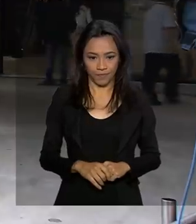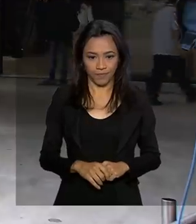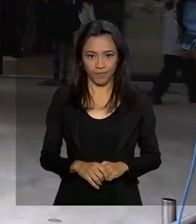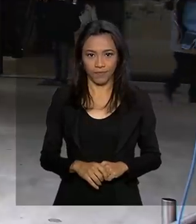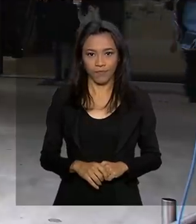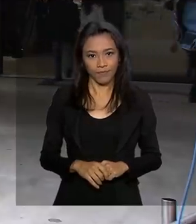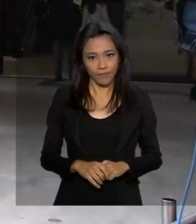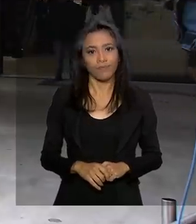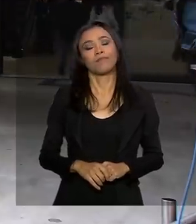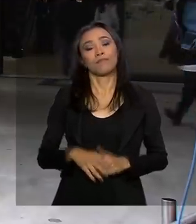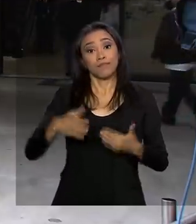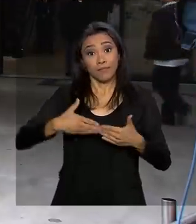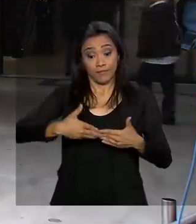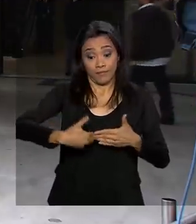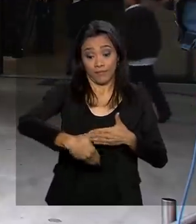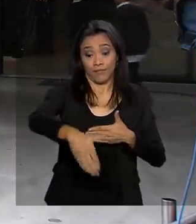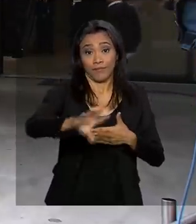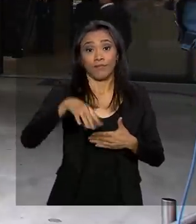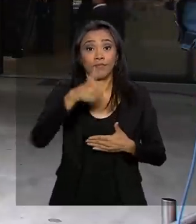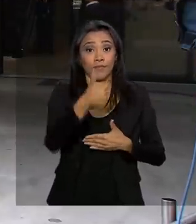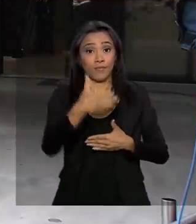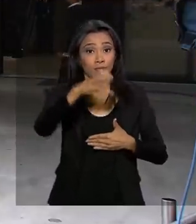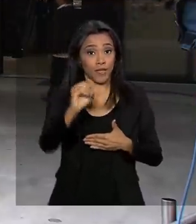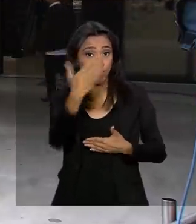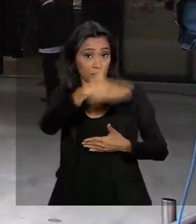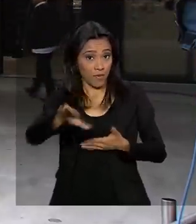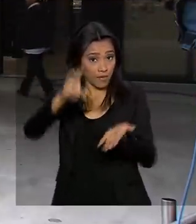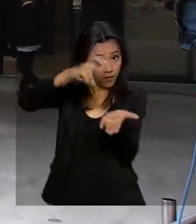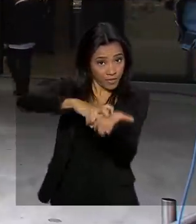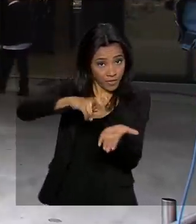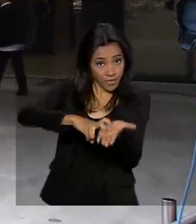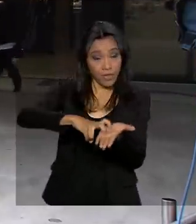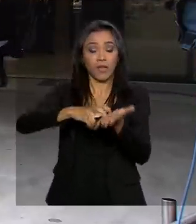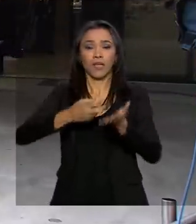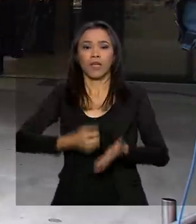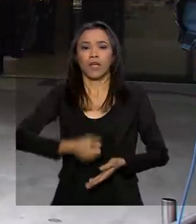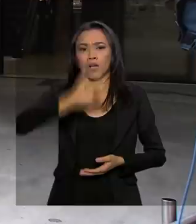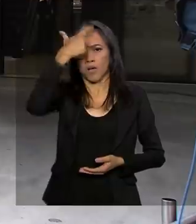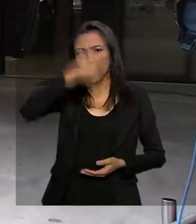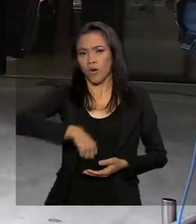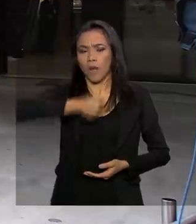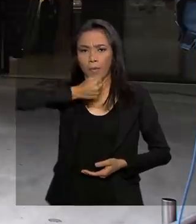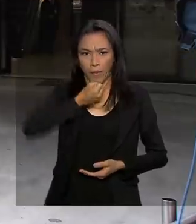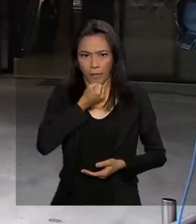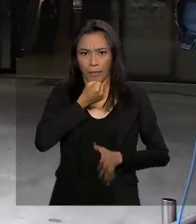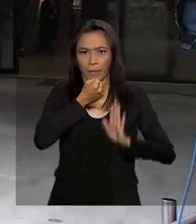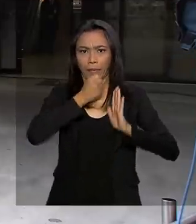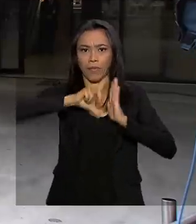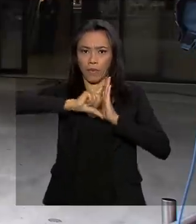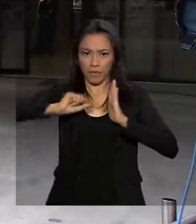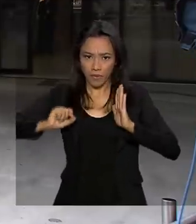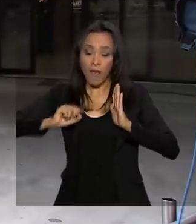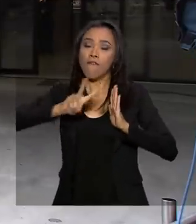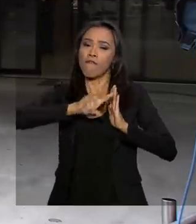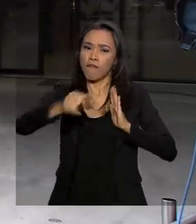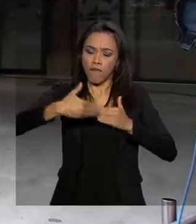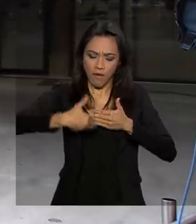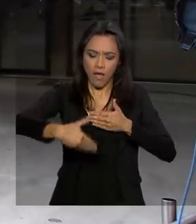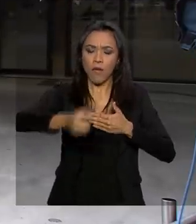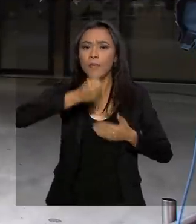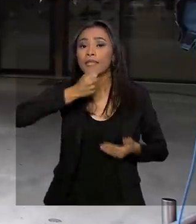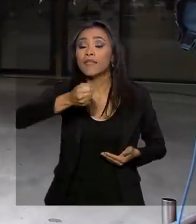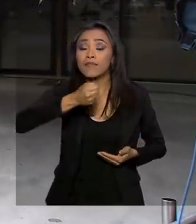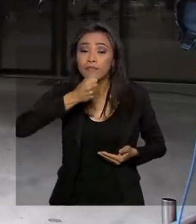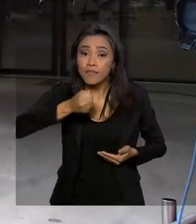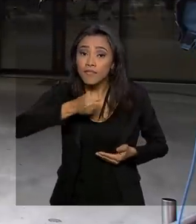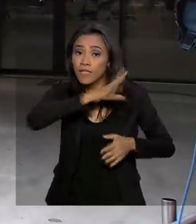Logo mais às dez e meia da manhã, o porta-voz da presidência da República, Otávio Rego Barros, fará uma entrevista coletiva.